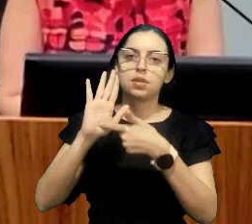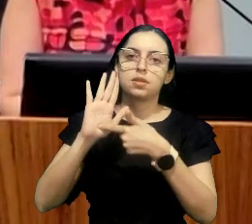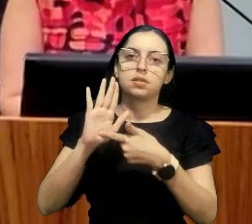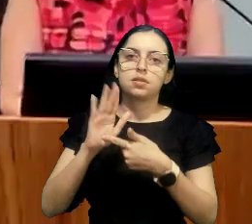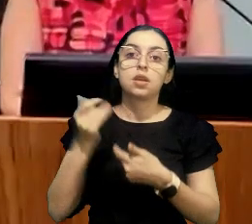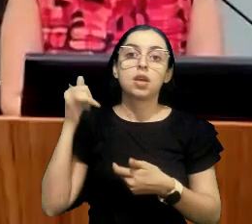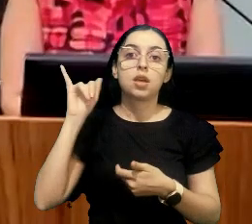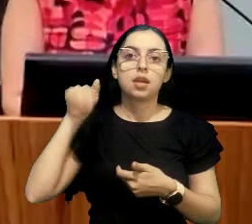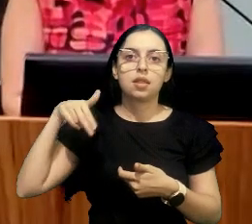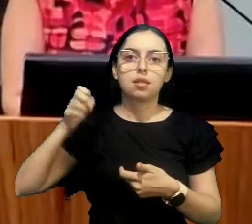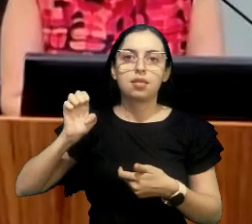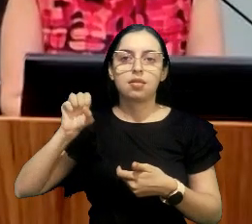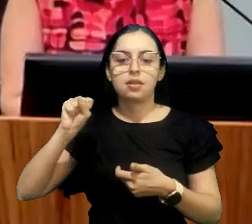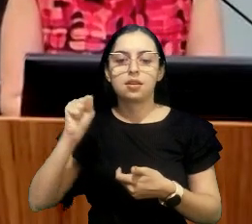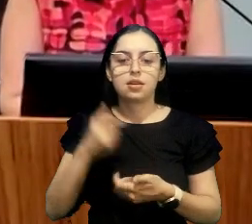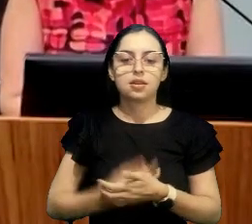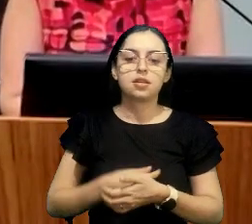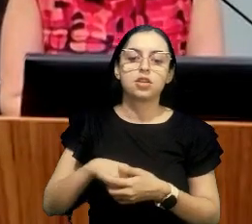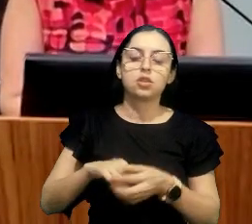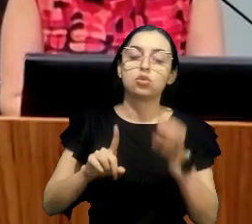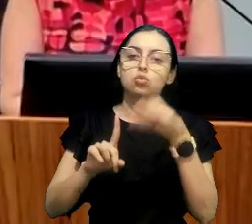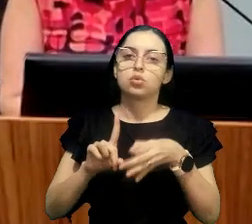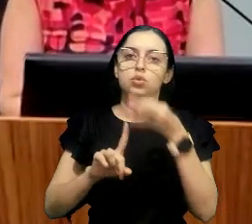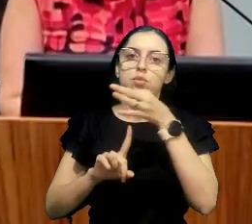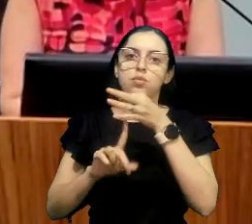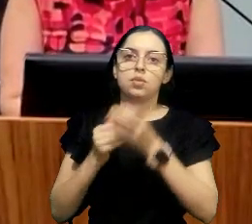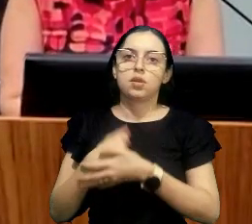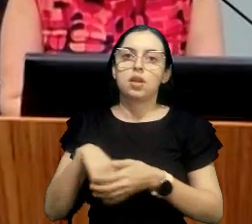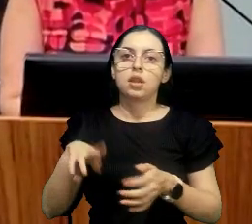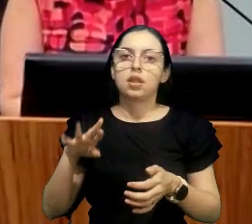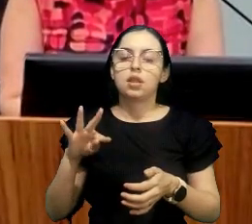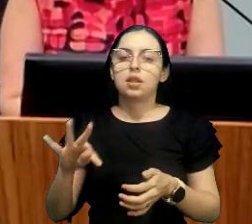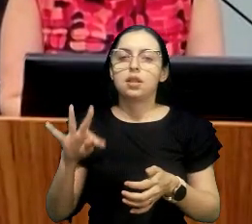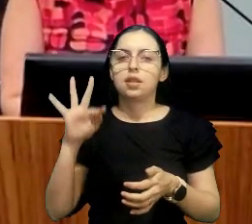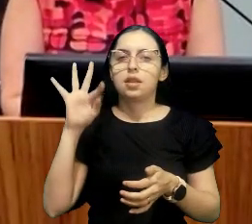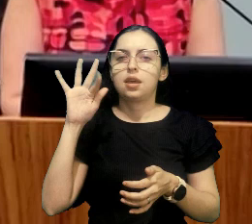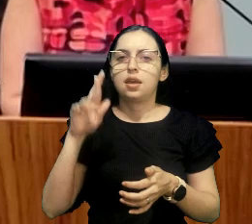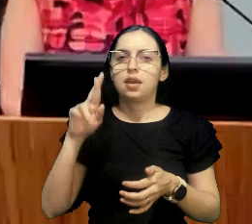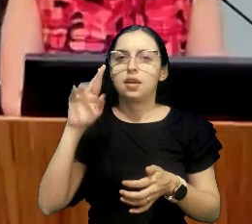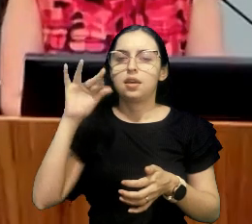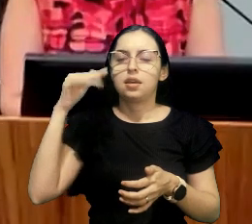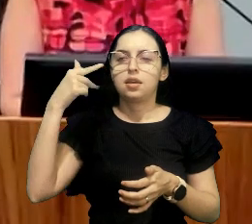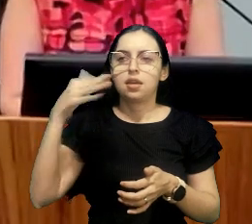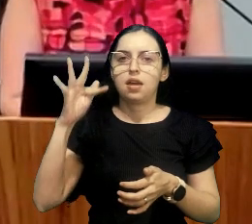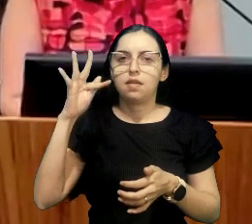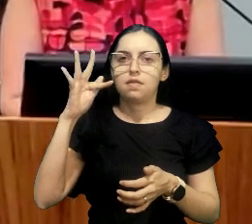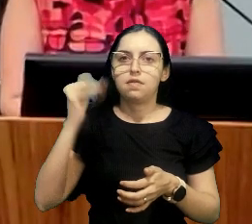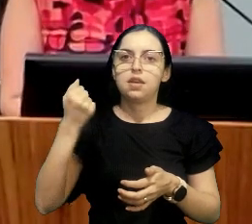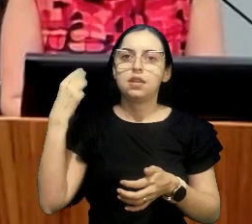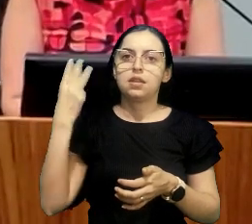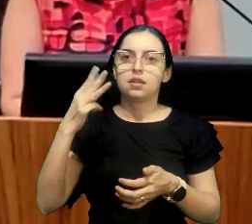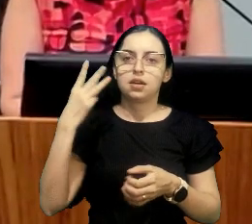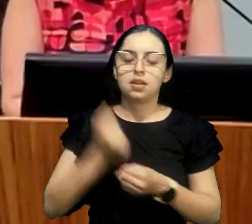sou Inês Virgínia, sou desembargadora do TRF3, tenho uma ligação